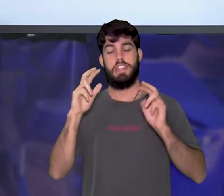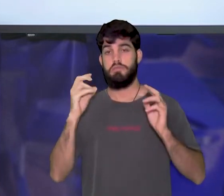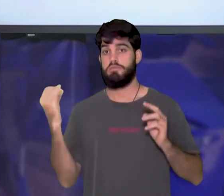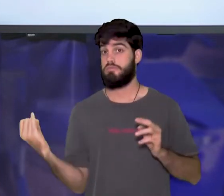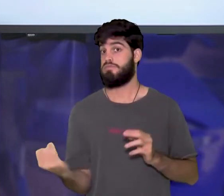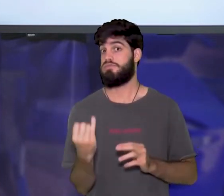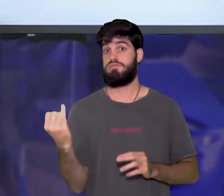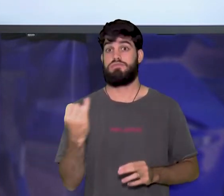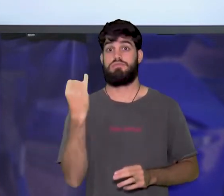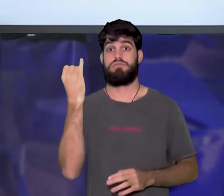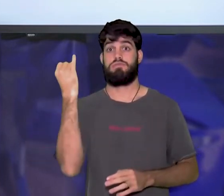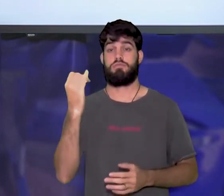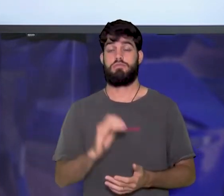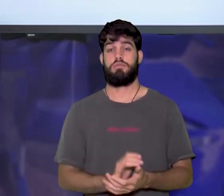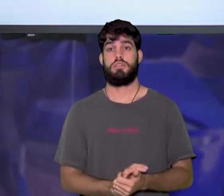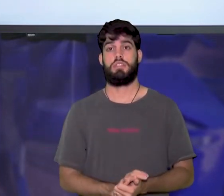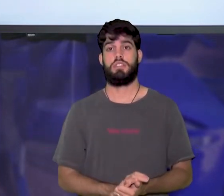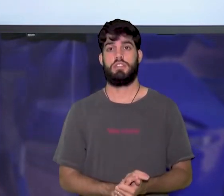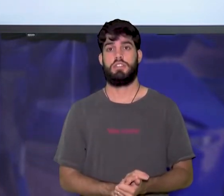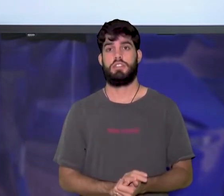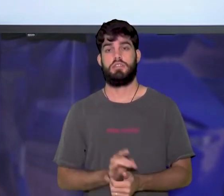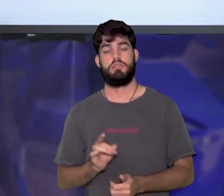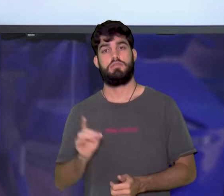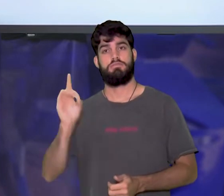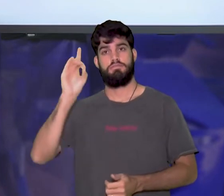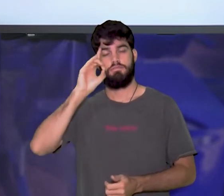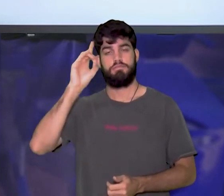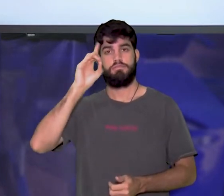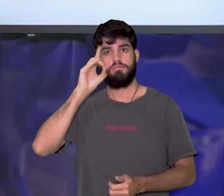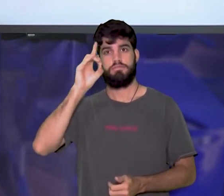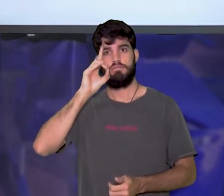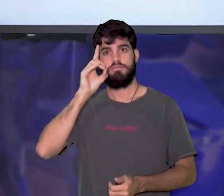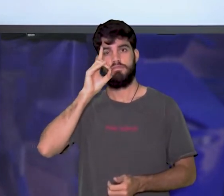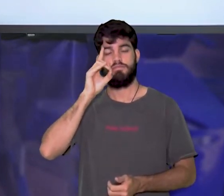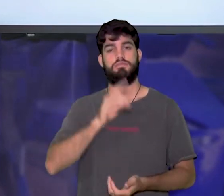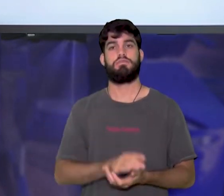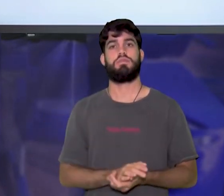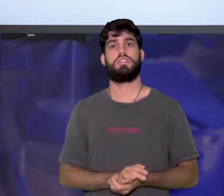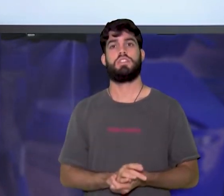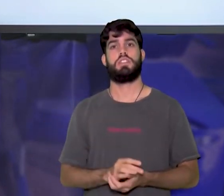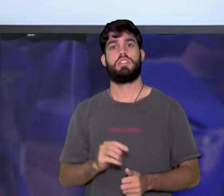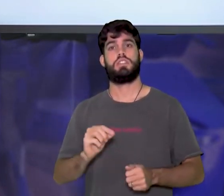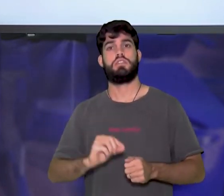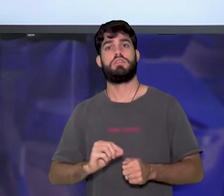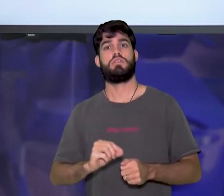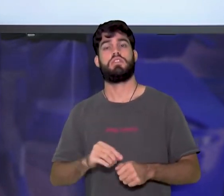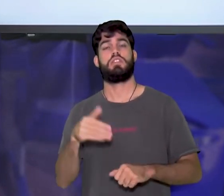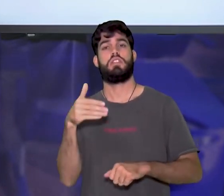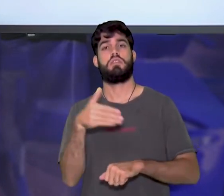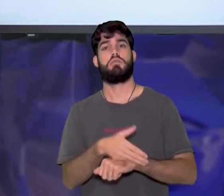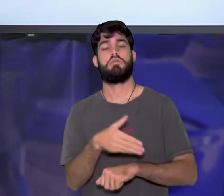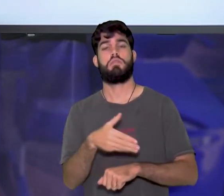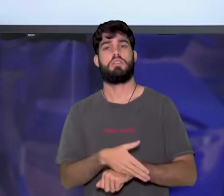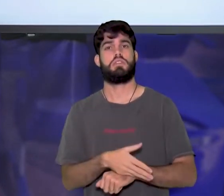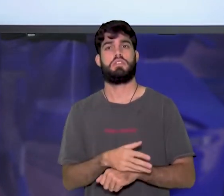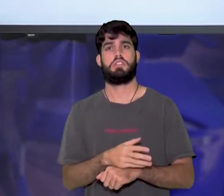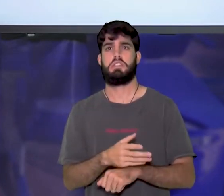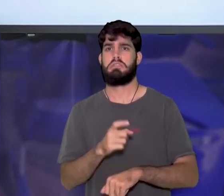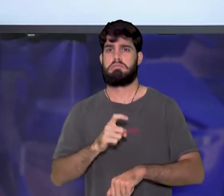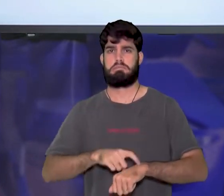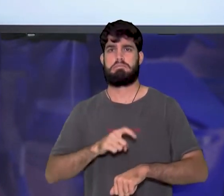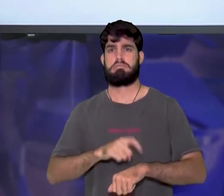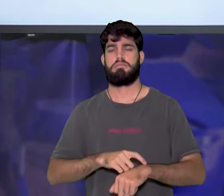no nosso dia a dia e que faz parte aí de muito tempo o